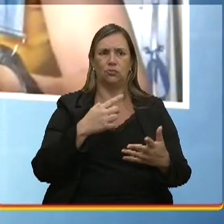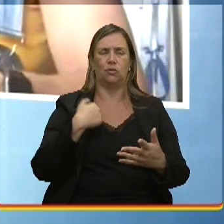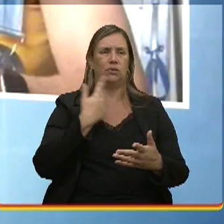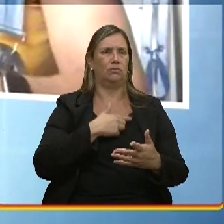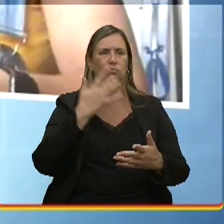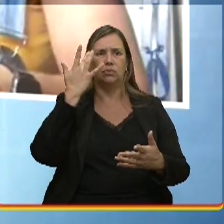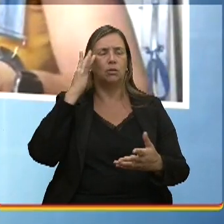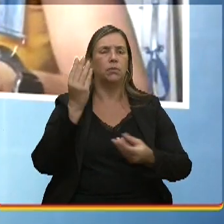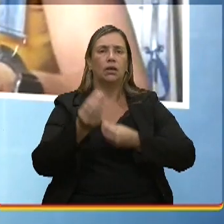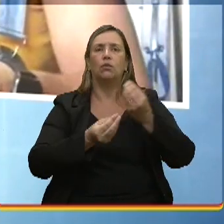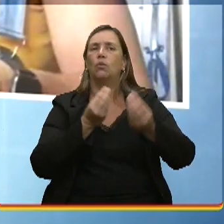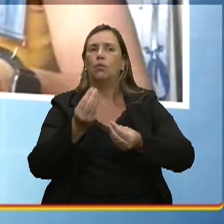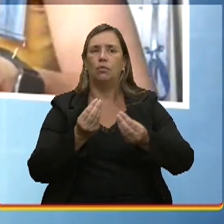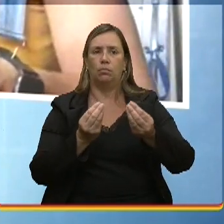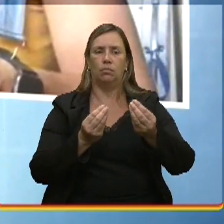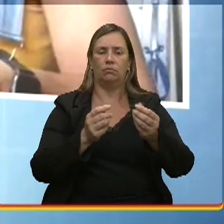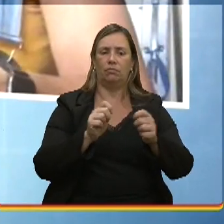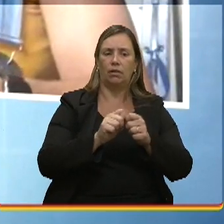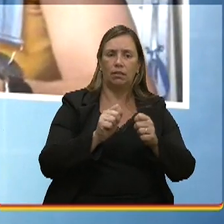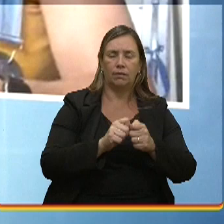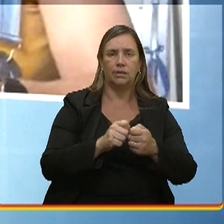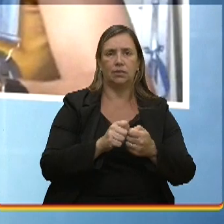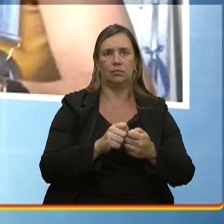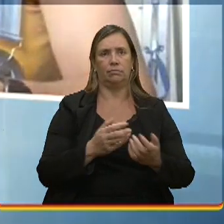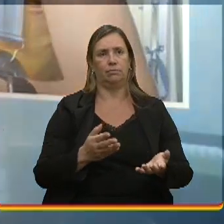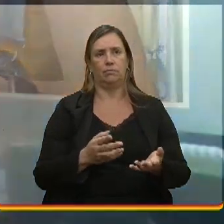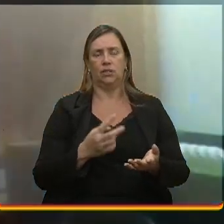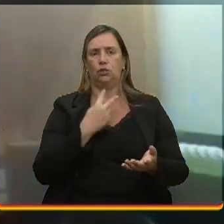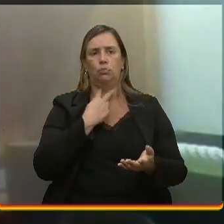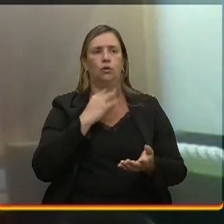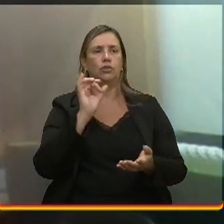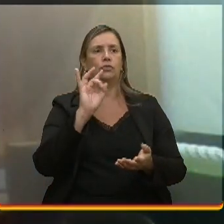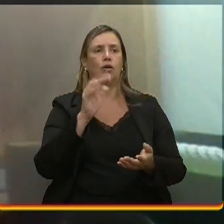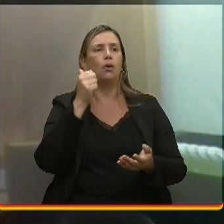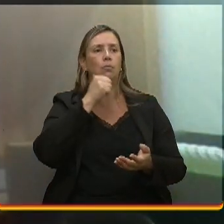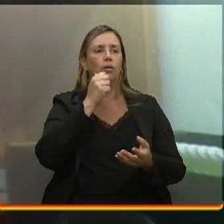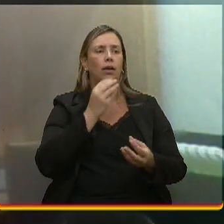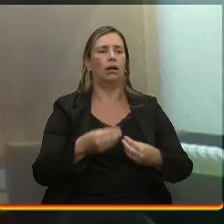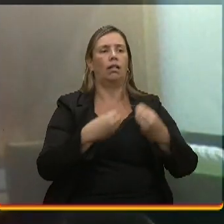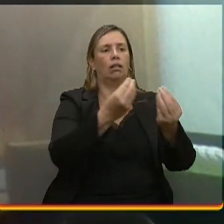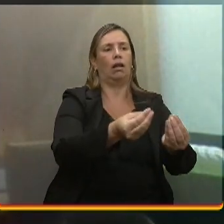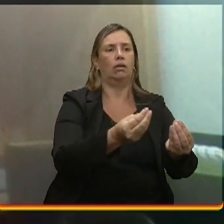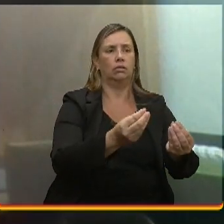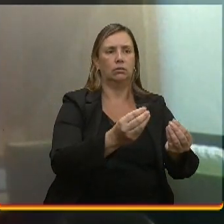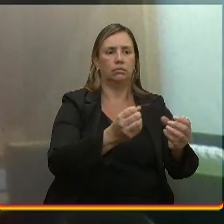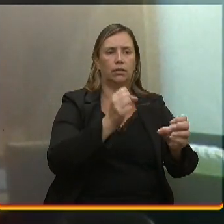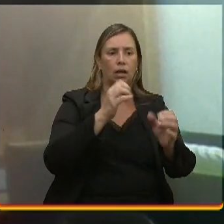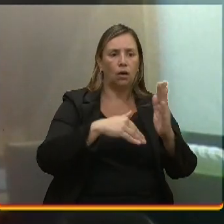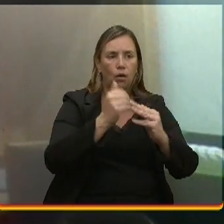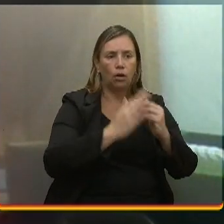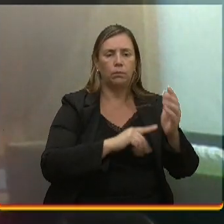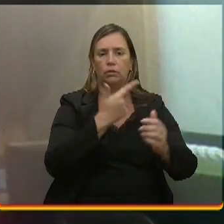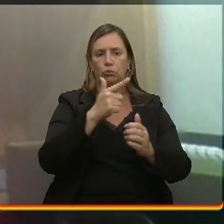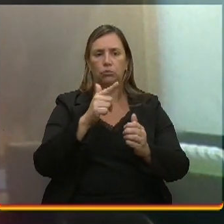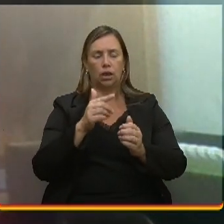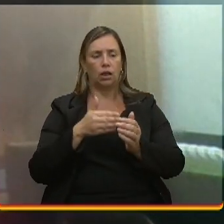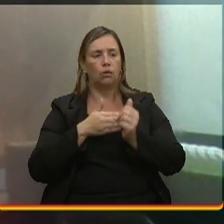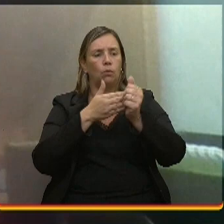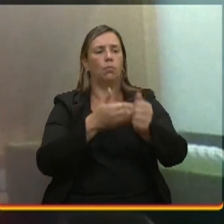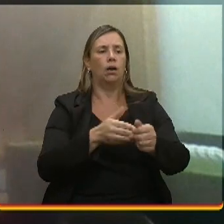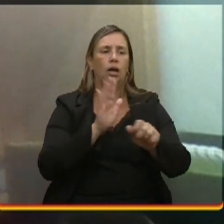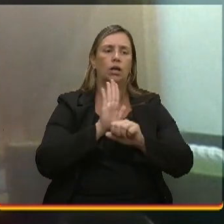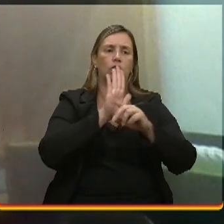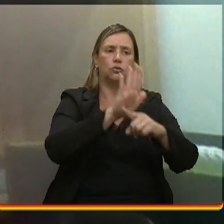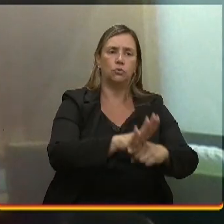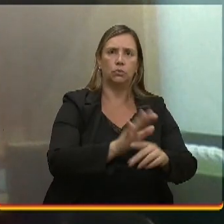E aí, confesso também, porque não é assim largar dentro de obra e não ter o acompanhamento. E depois disso, só para dizer que tem